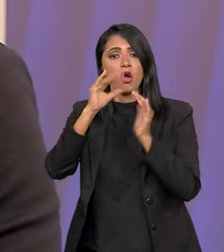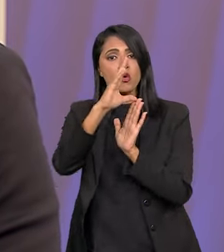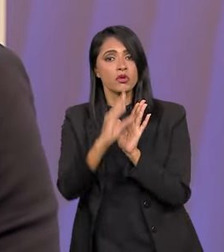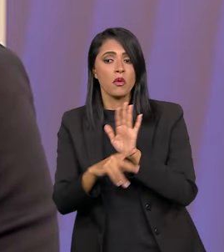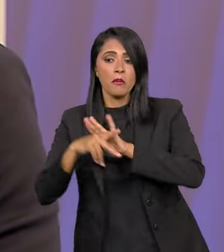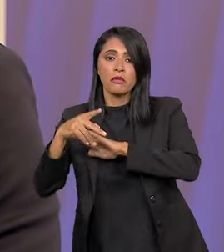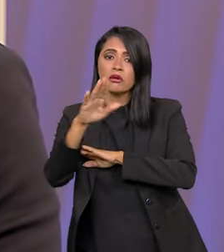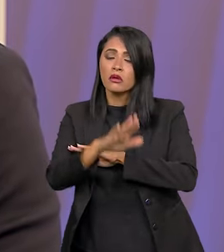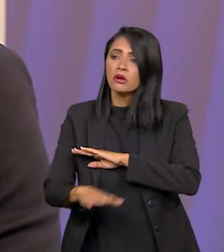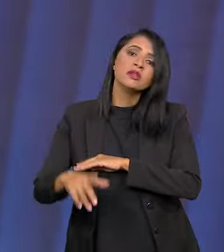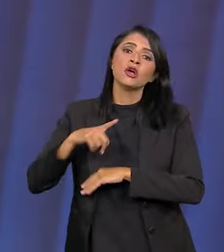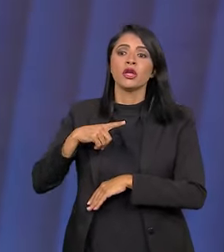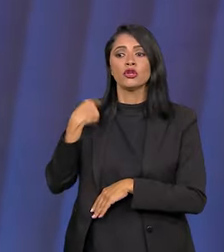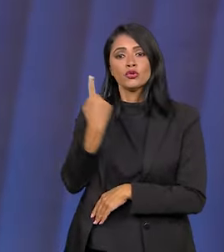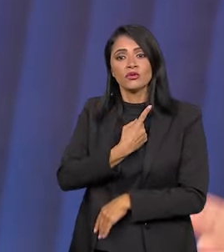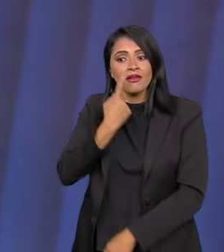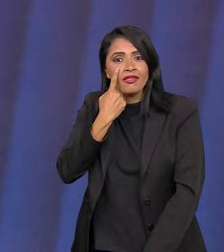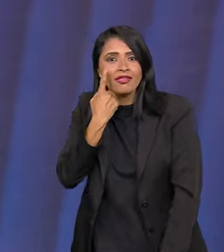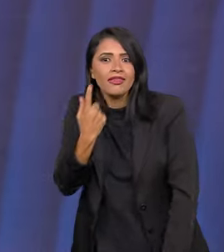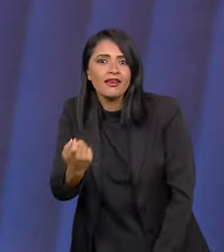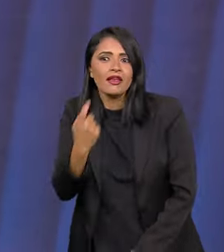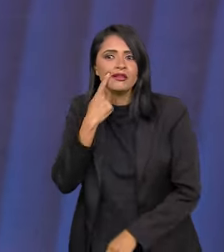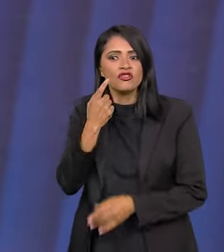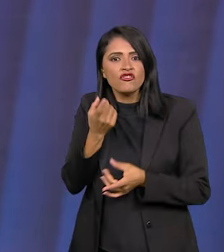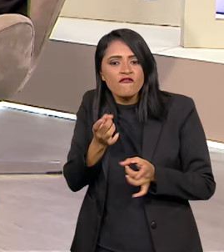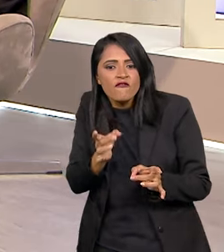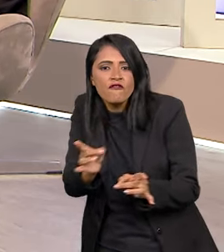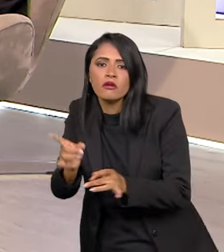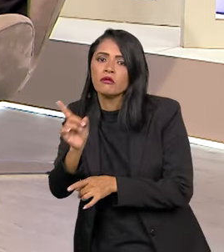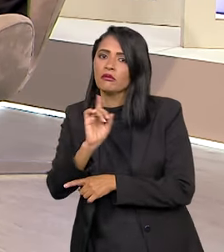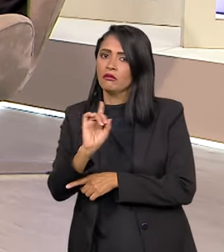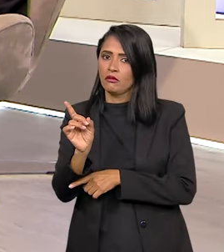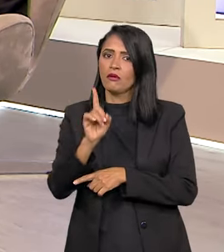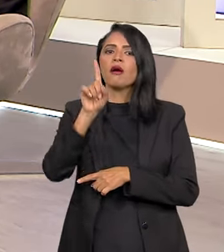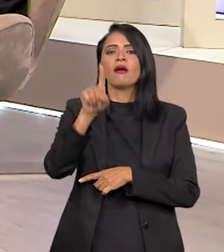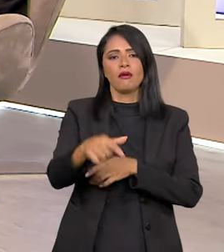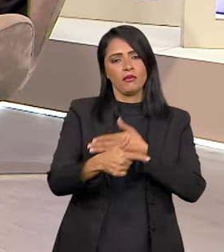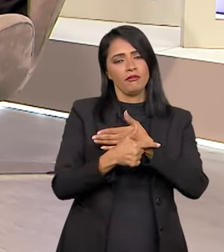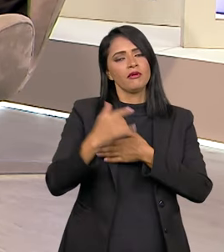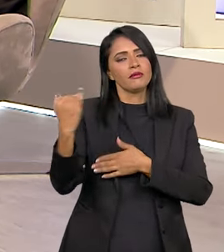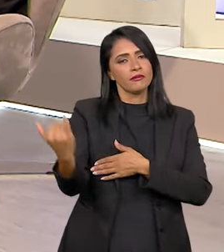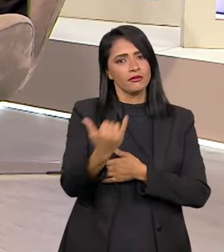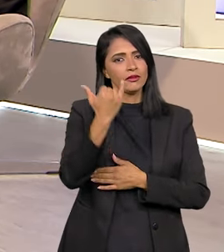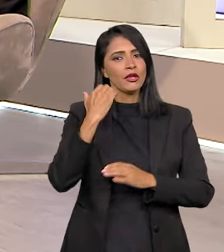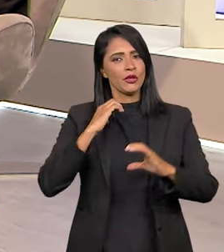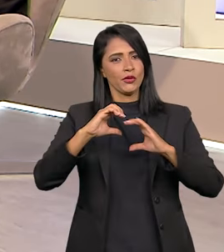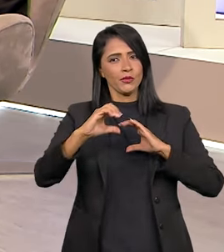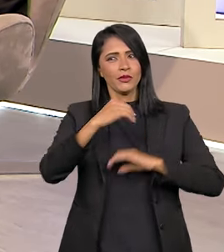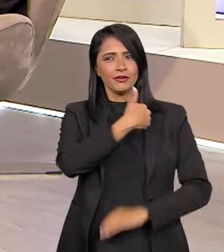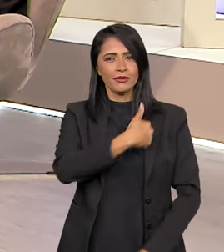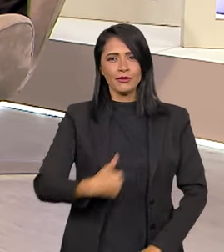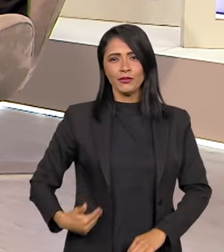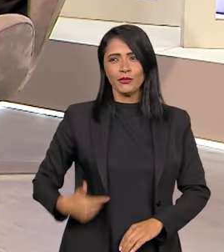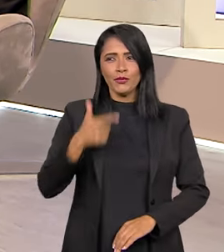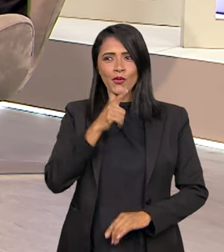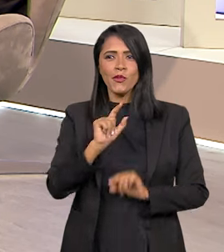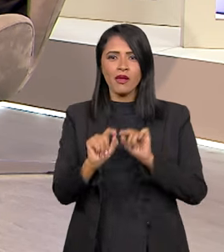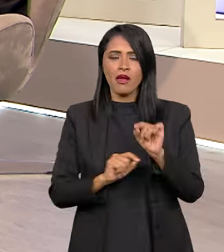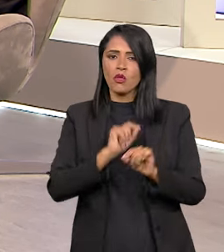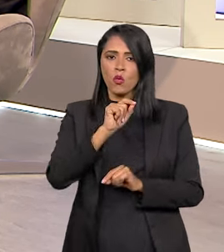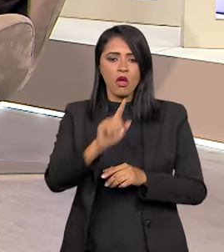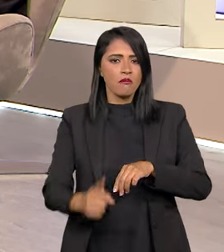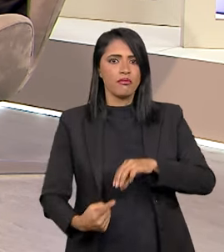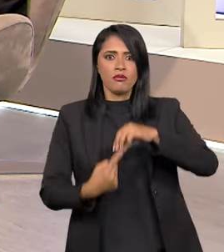infantil para as crianças, porque a gente não tem esse interesse comercial. Então, esse é um papel importante aí da comunicação pública, que o interesse